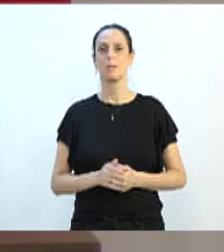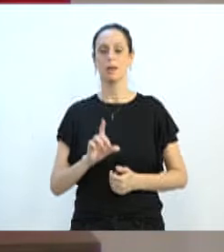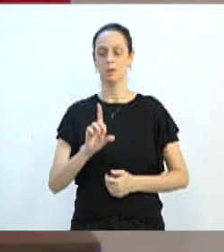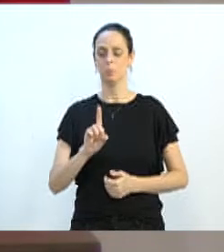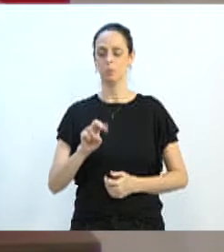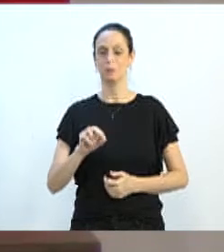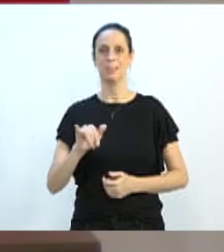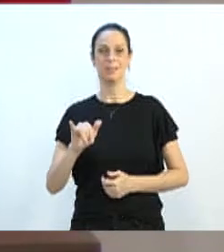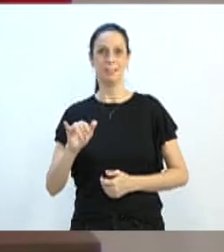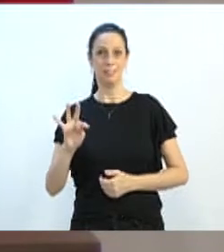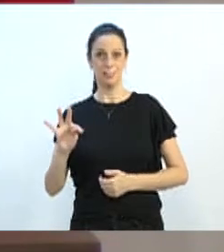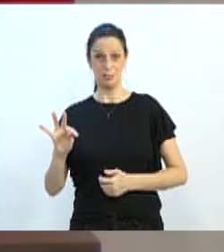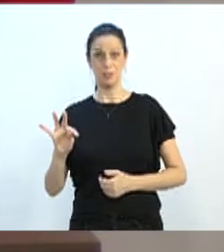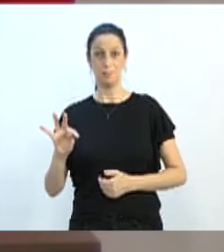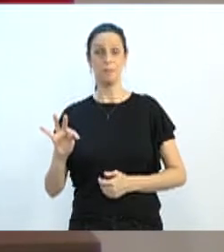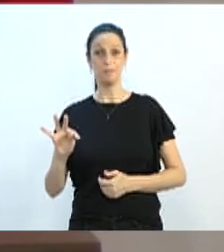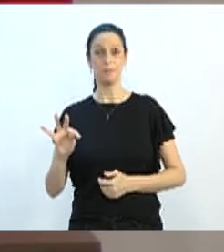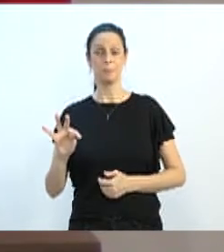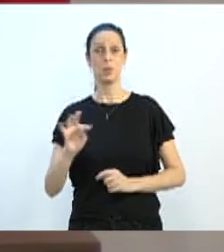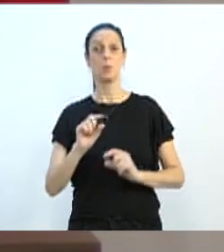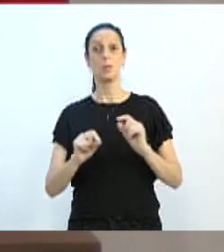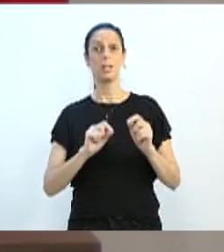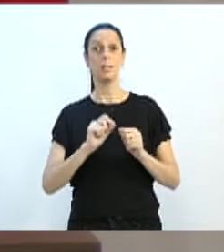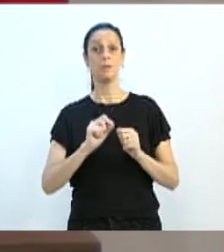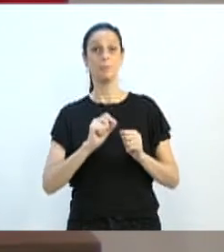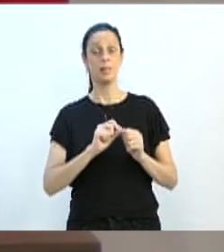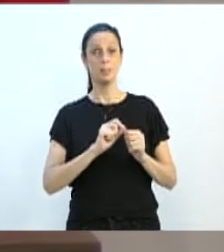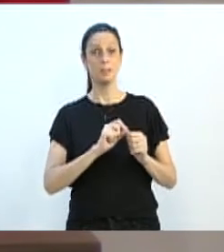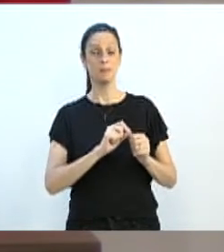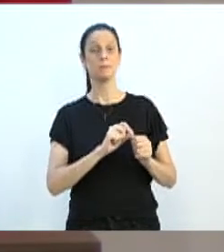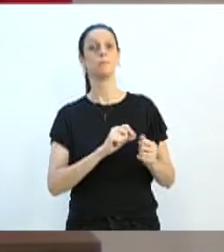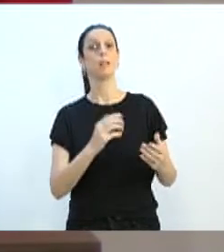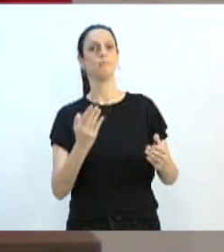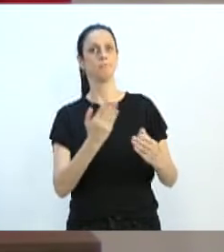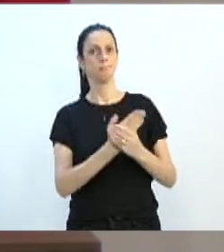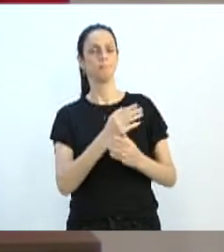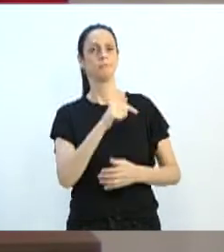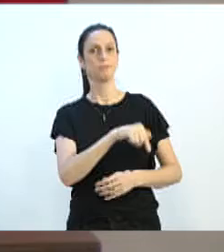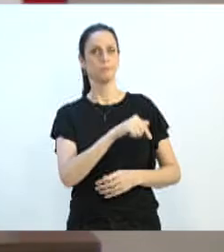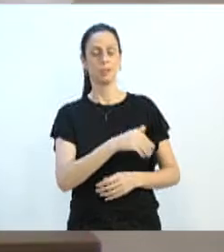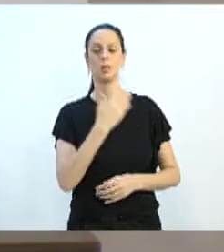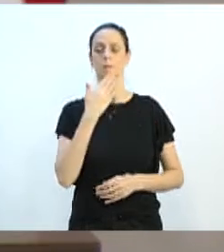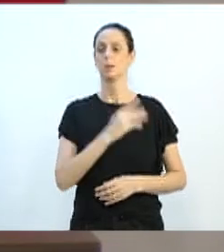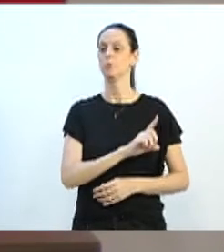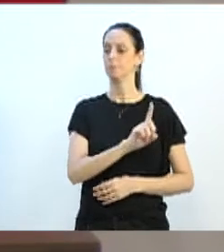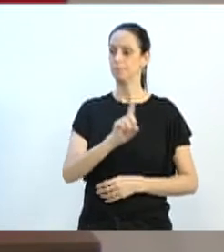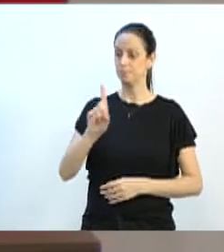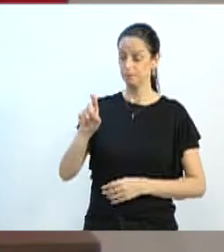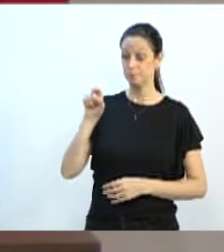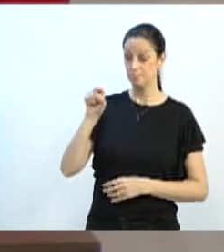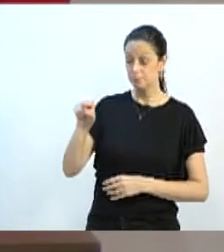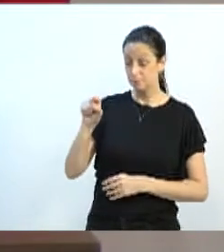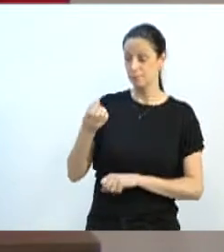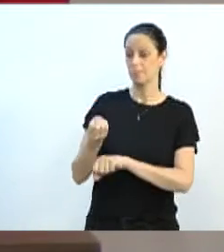e idenizou o cidadão. O cidadão pegou, foi lá no Samai, e solicitou o corte da água.